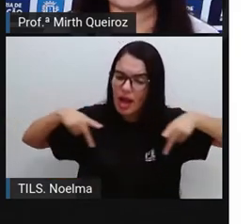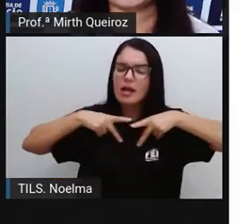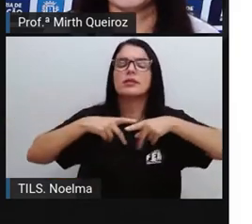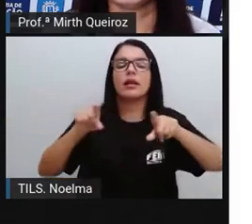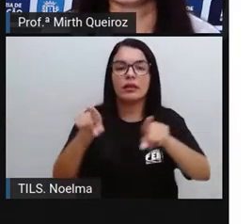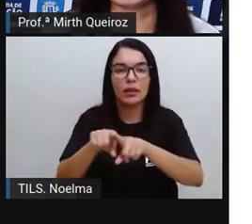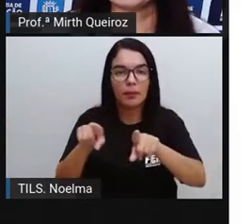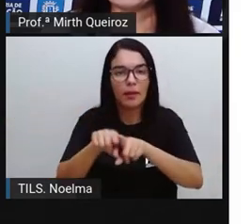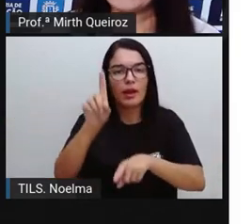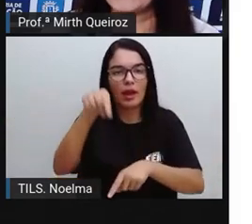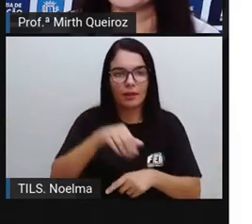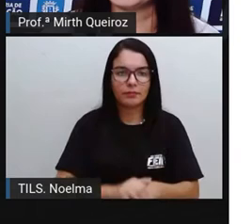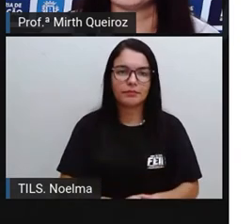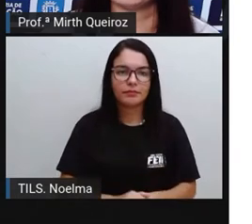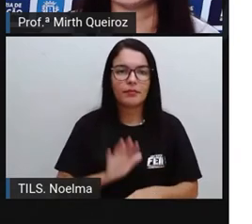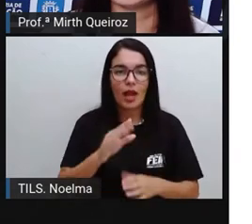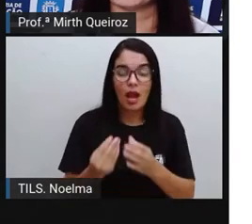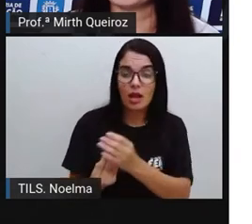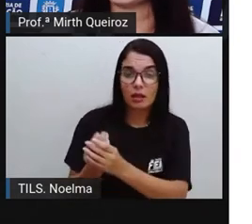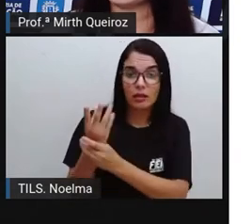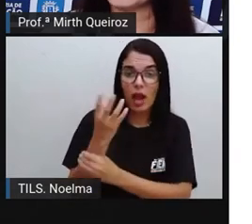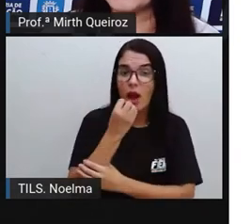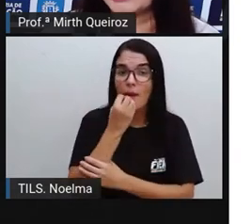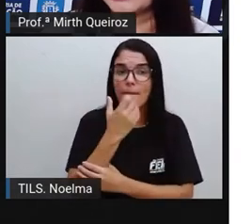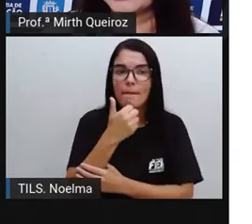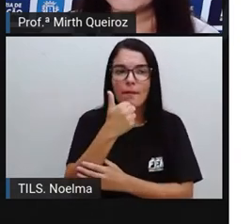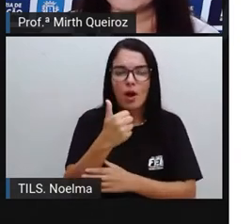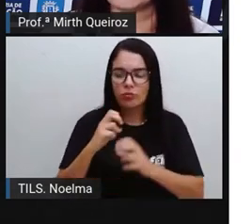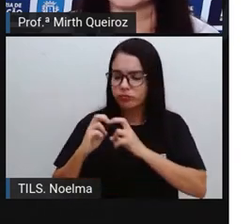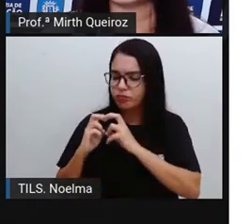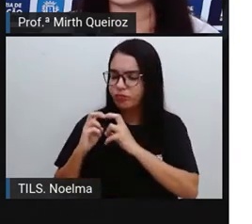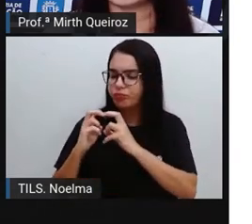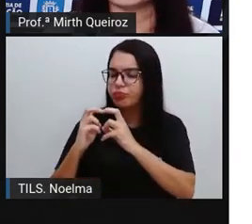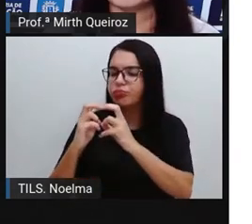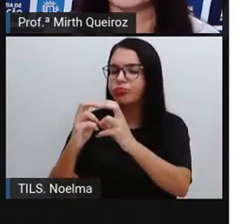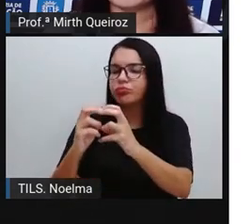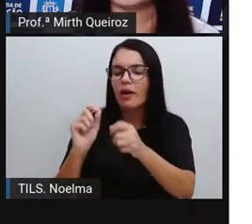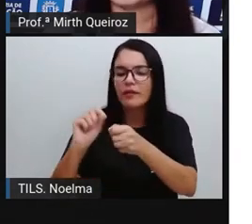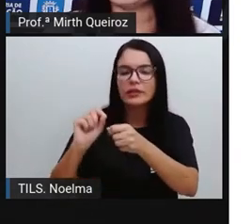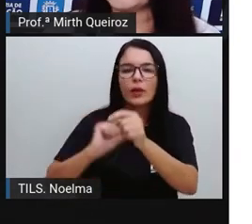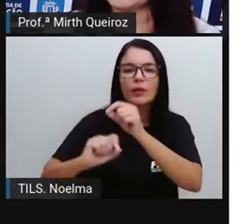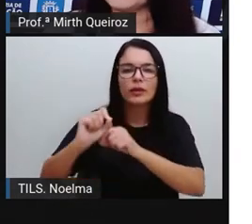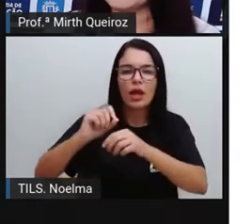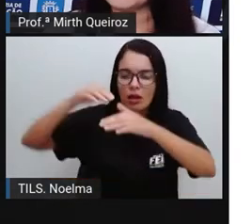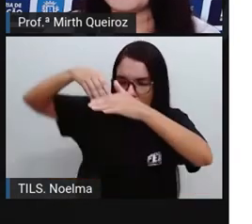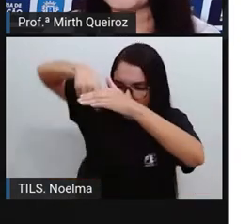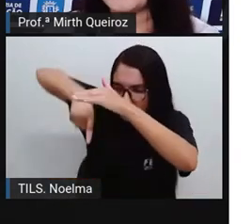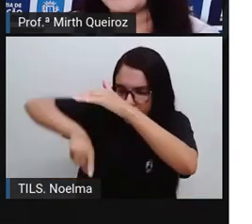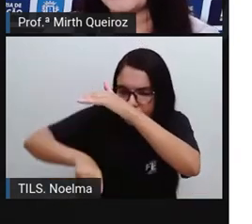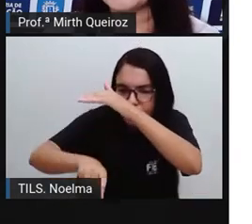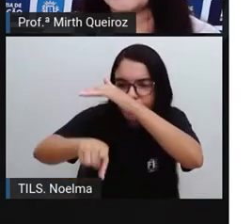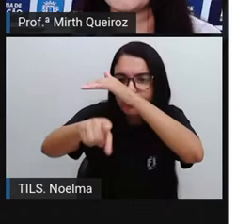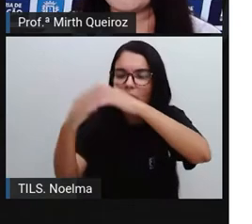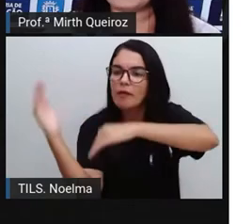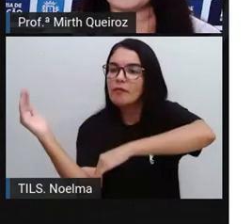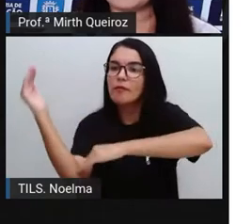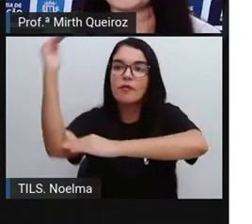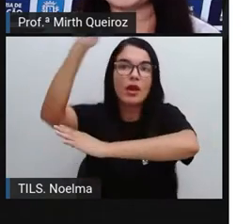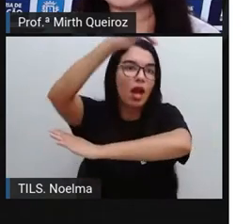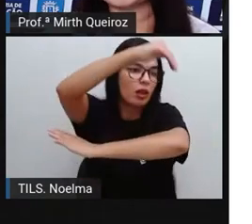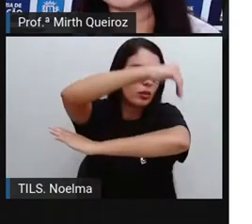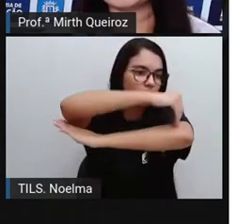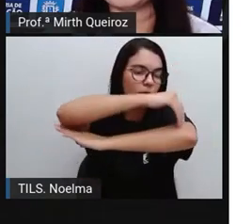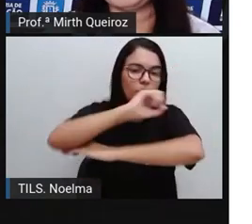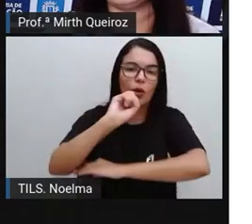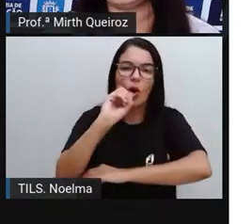público Criar formas de bom funcionamento do trânsito Com a construção de túneis Viadutos, passarelas A própria